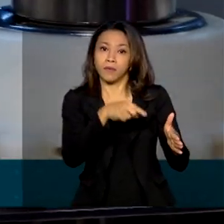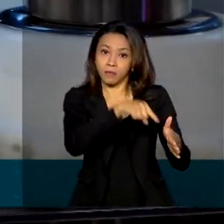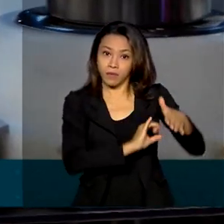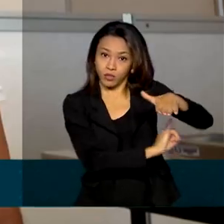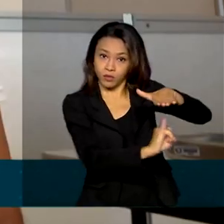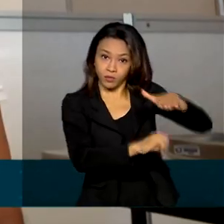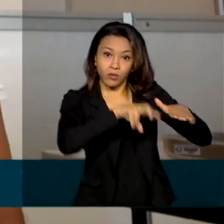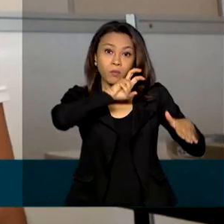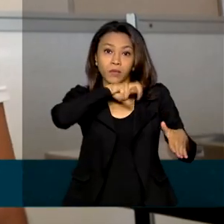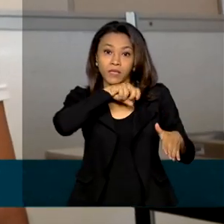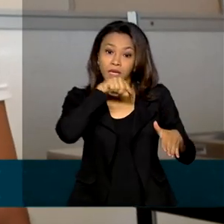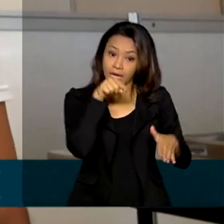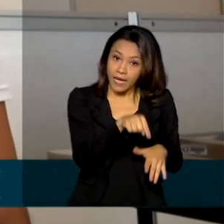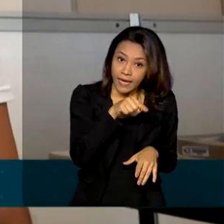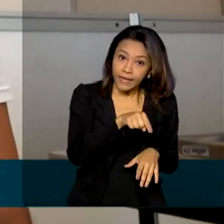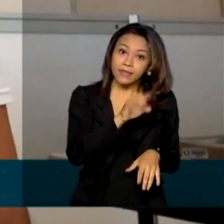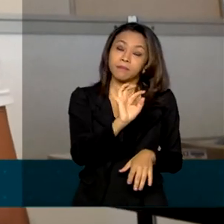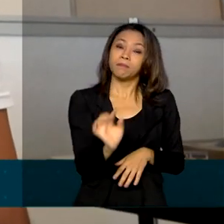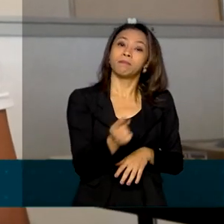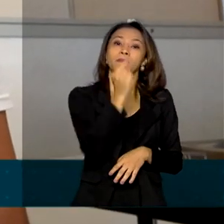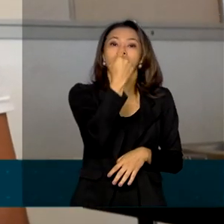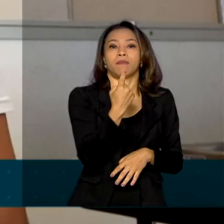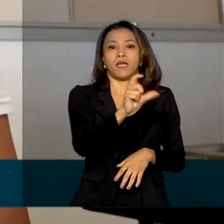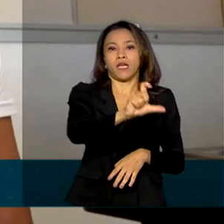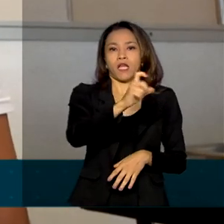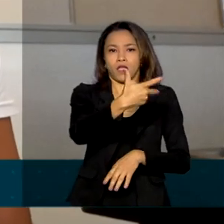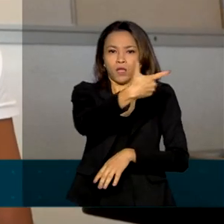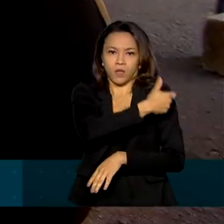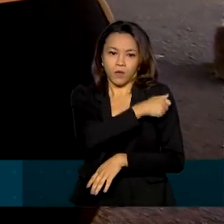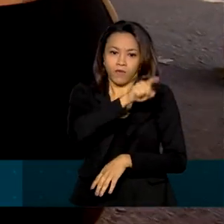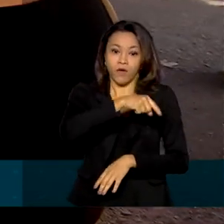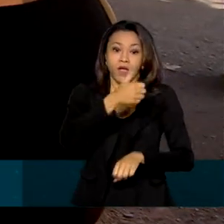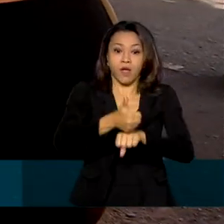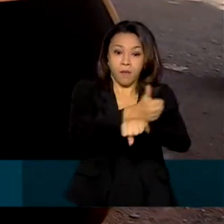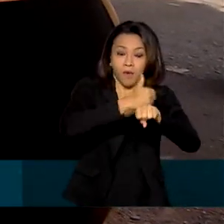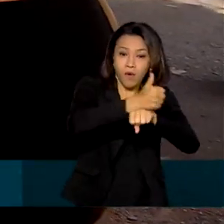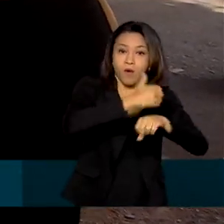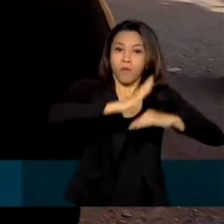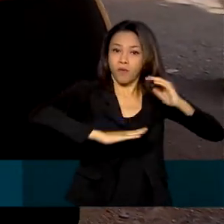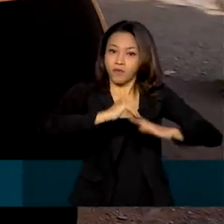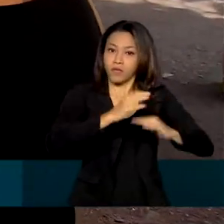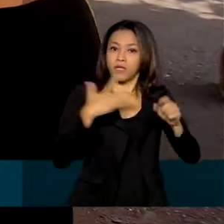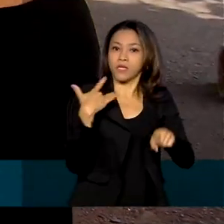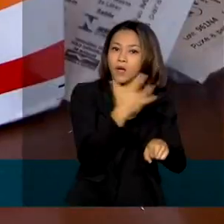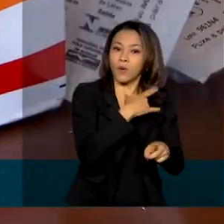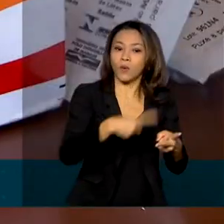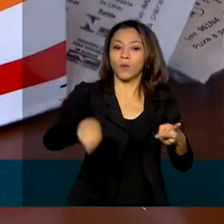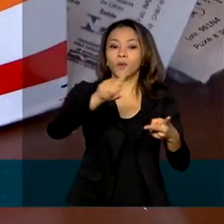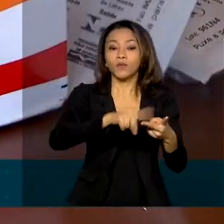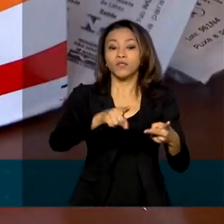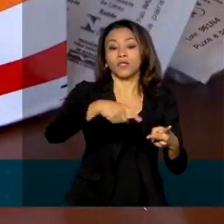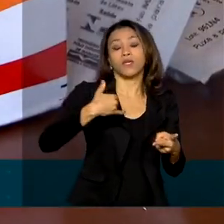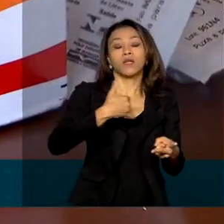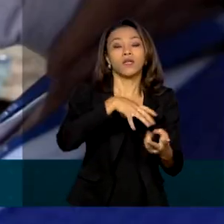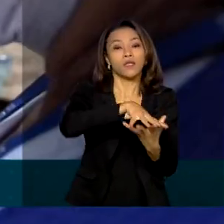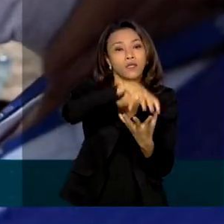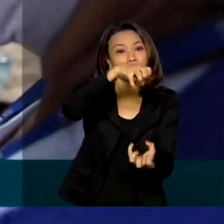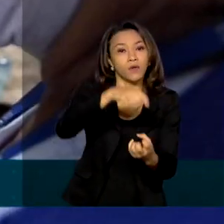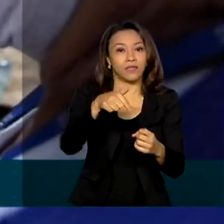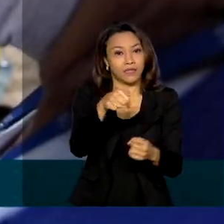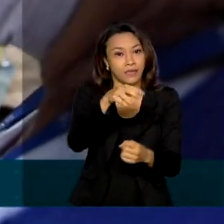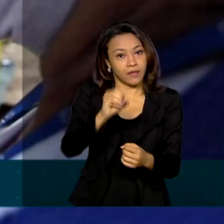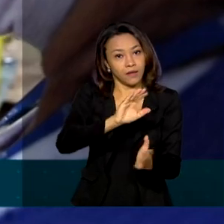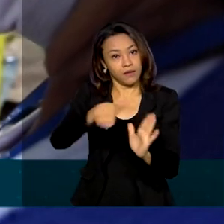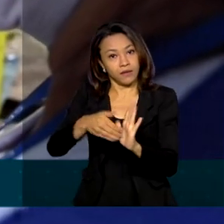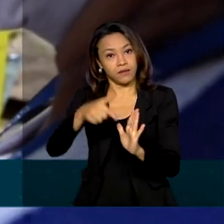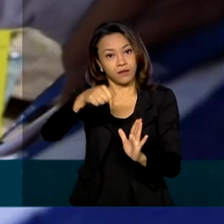do Butantan foram destinadas à primeira dose de profissionais de saúde e idosos de 70 a 74 anos. Já